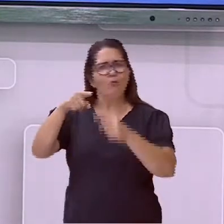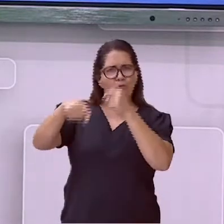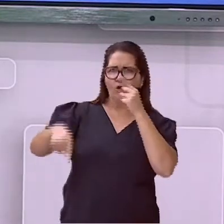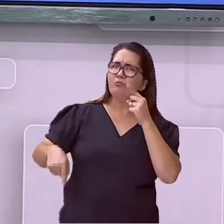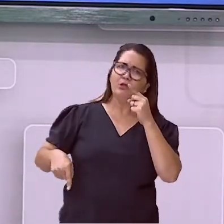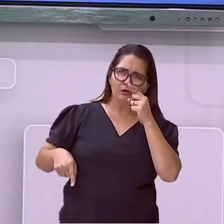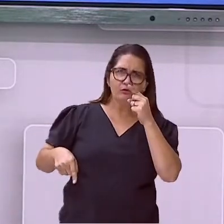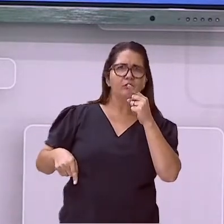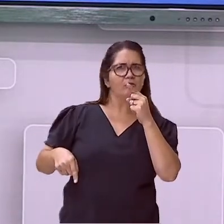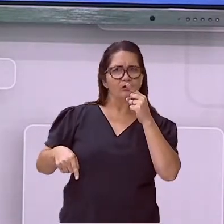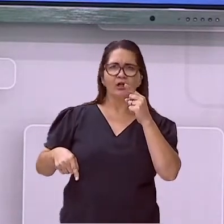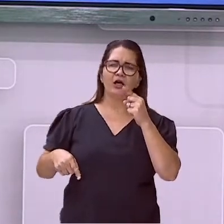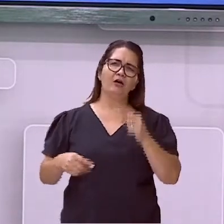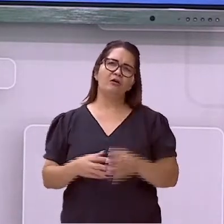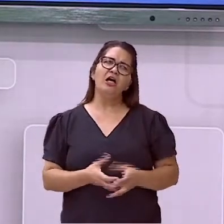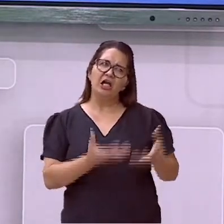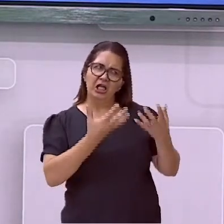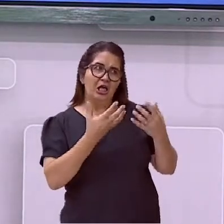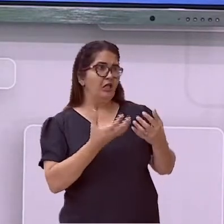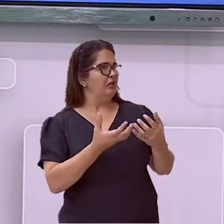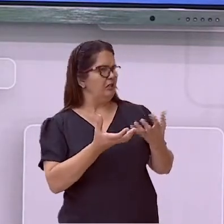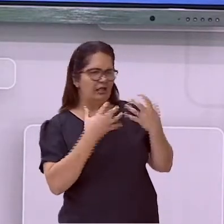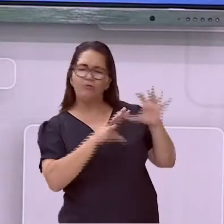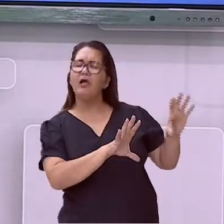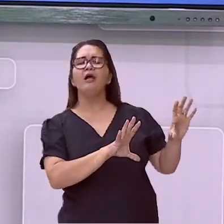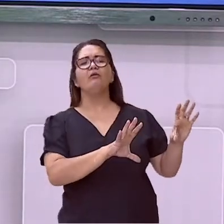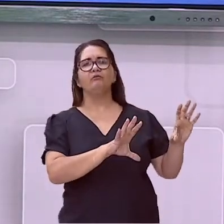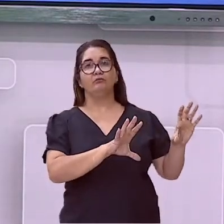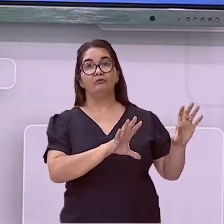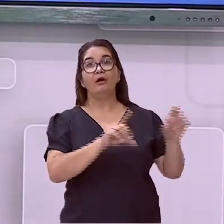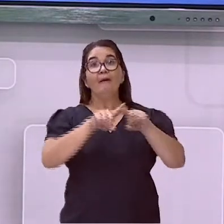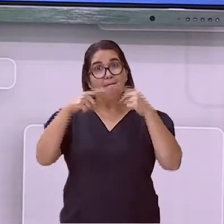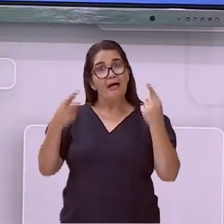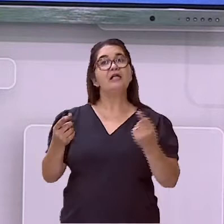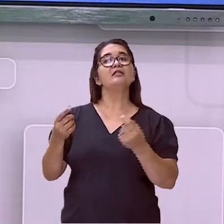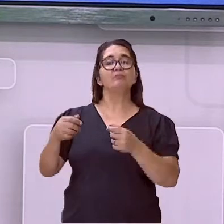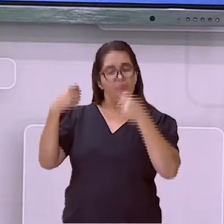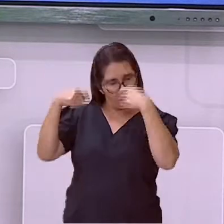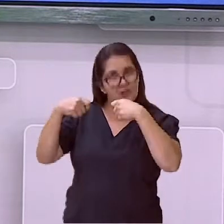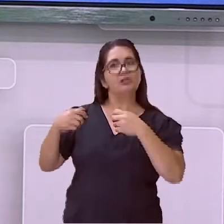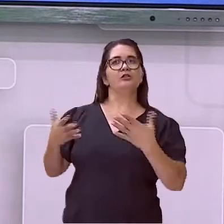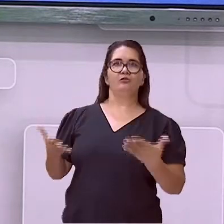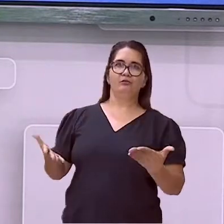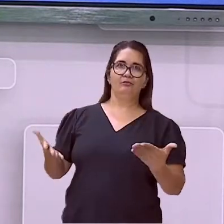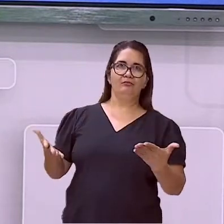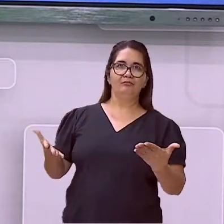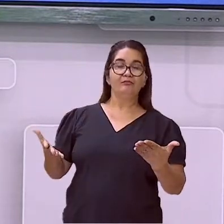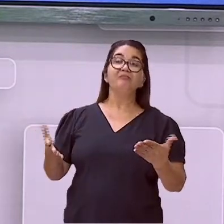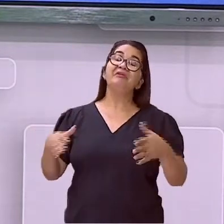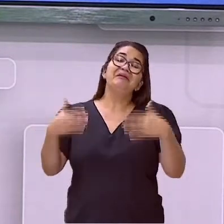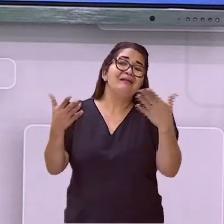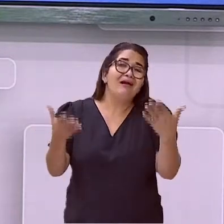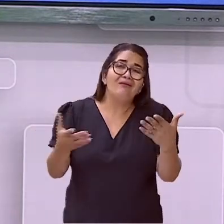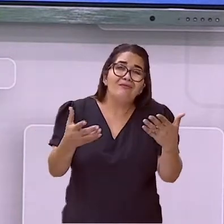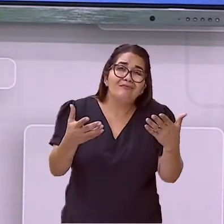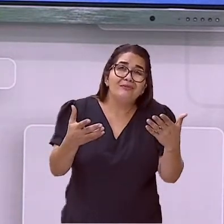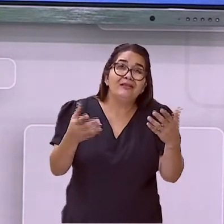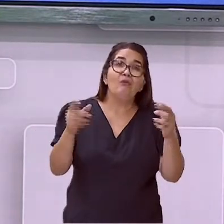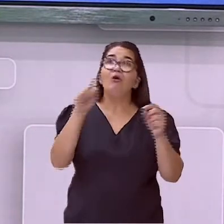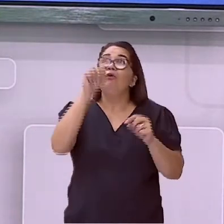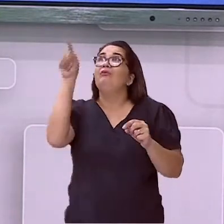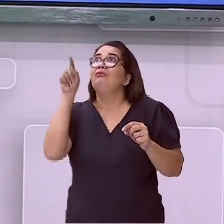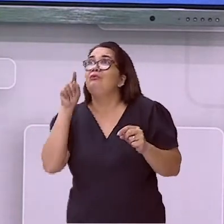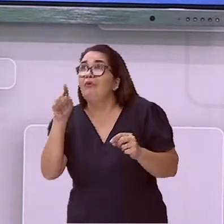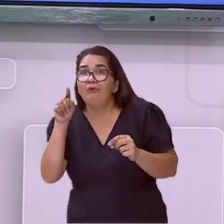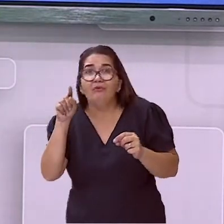mas eu tenho, né? Então, há muitas dúvidas neste período. E é onde